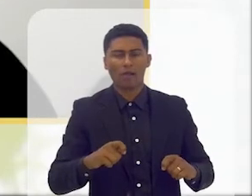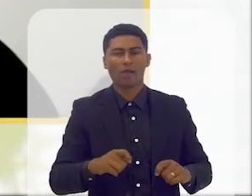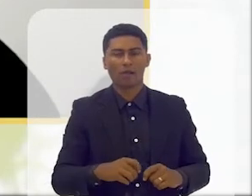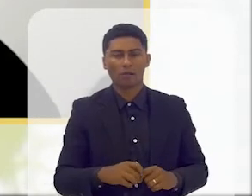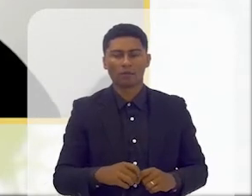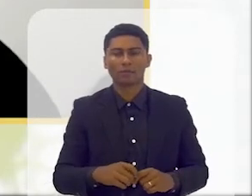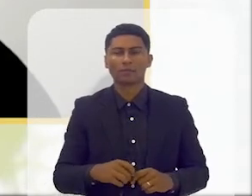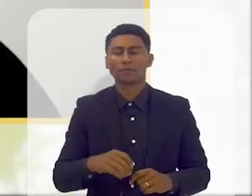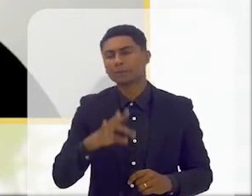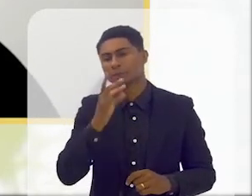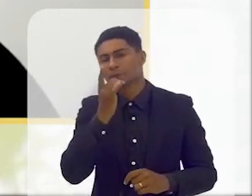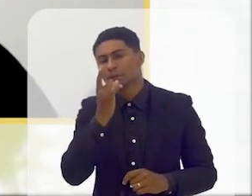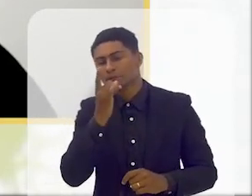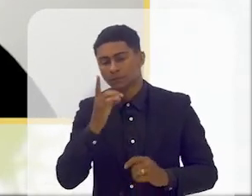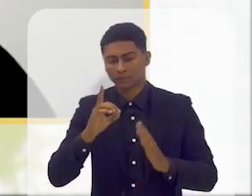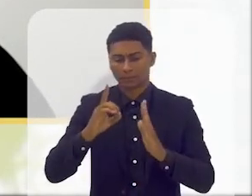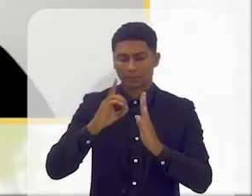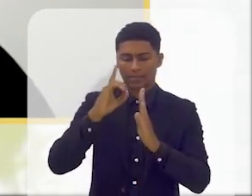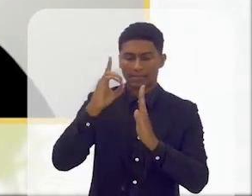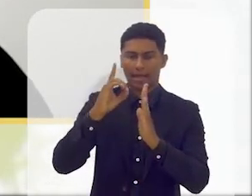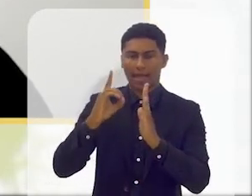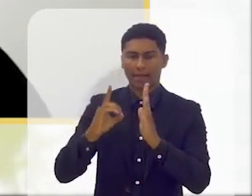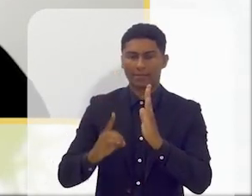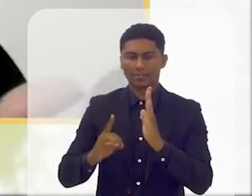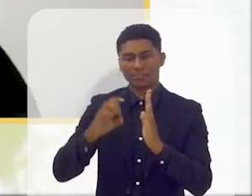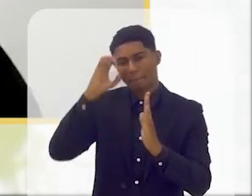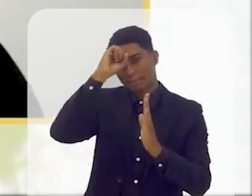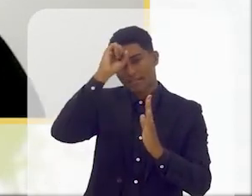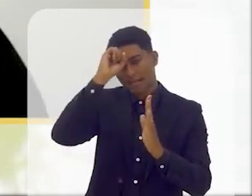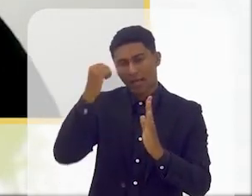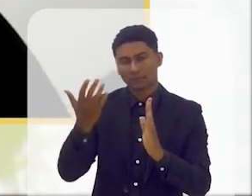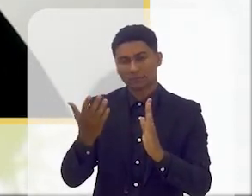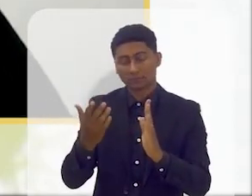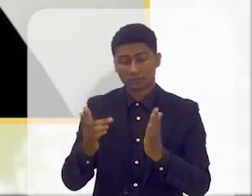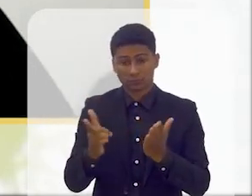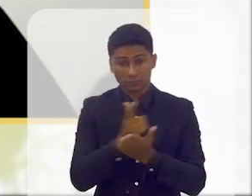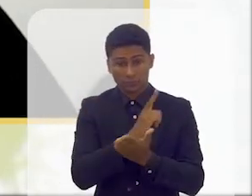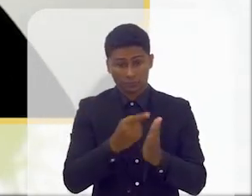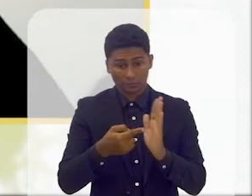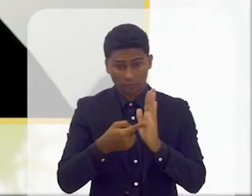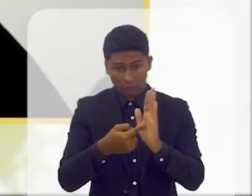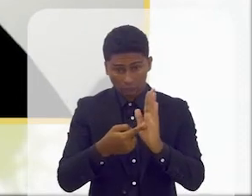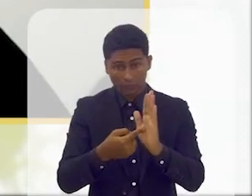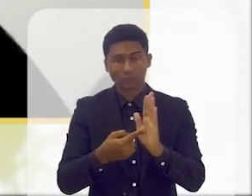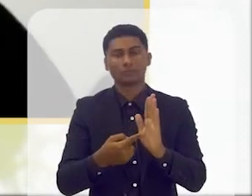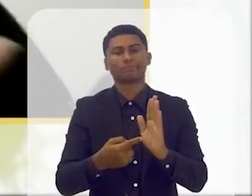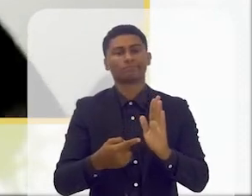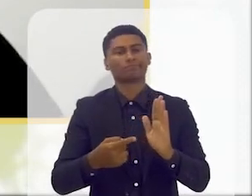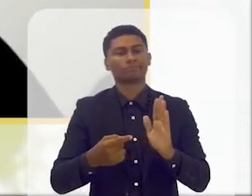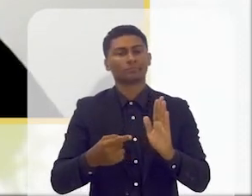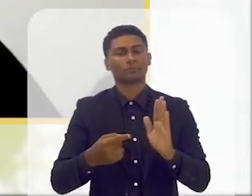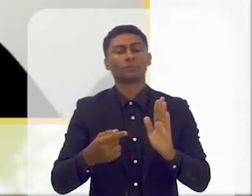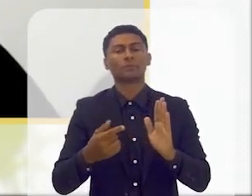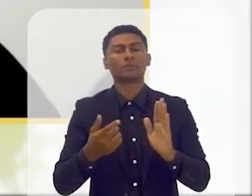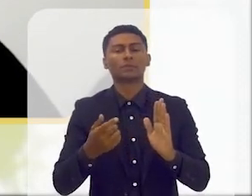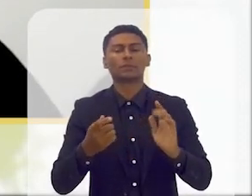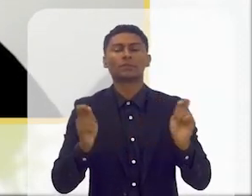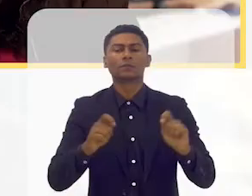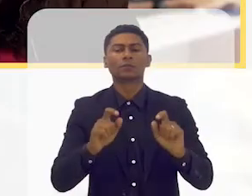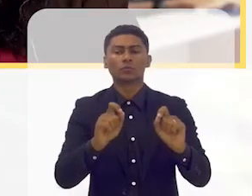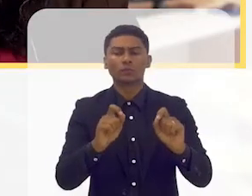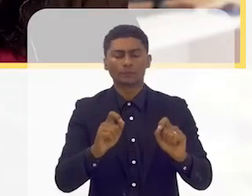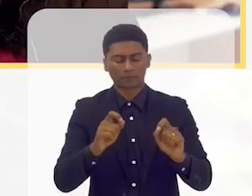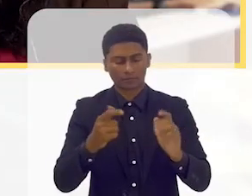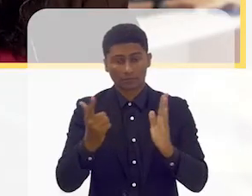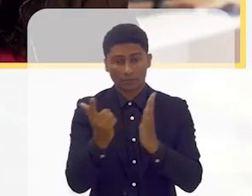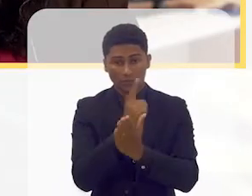Um bocadinho pelo design universal das aprendizagens. O que é isto? Um livro num só formato e com tantos formatos. É um